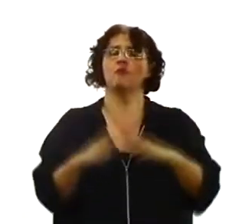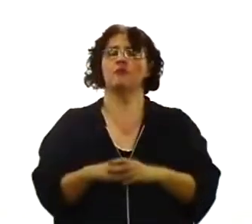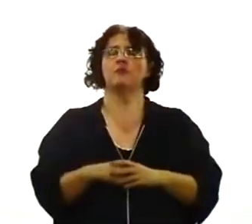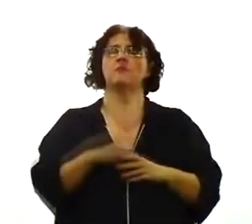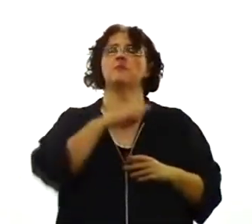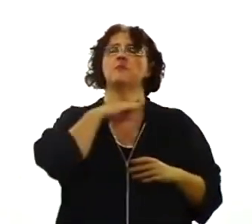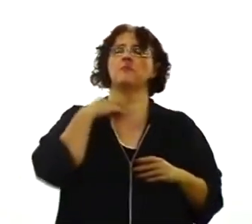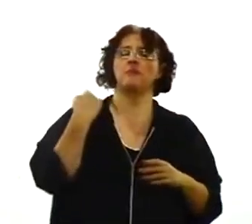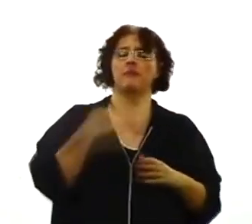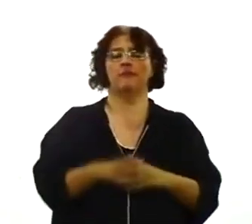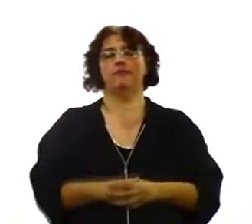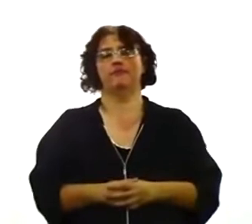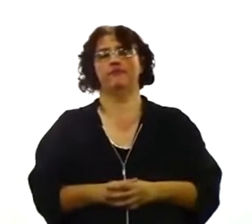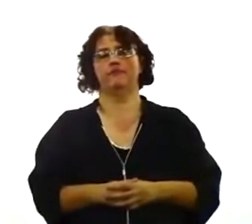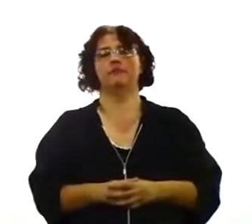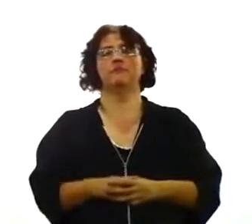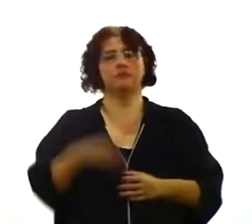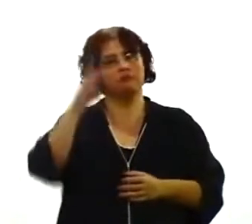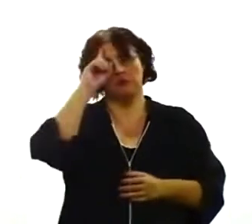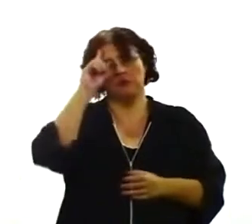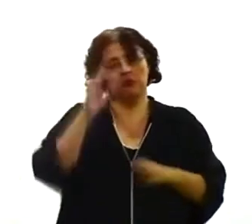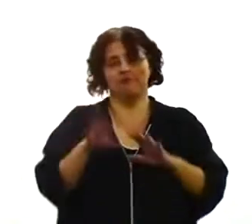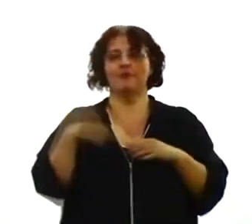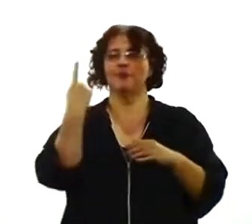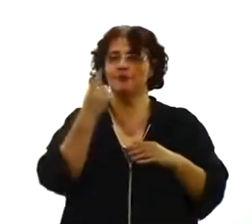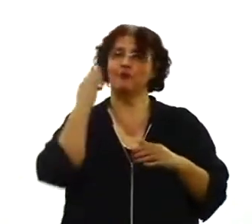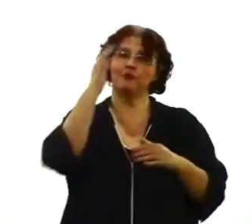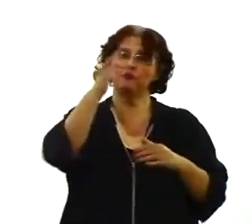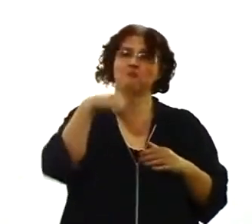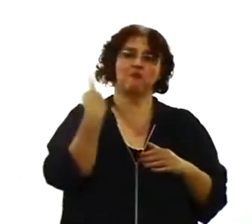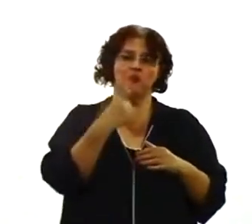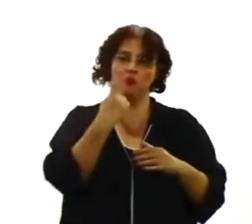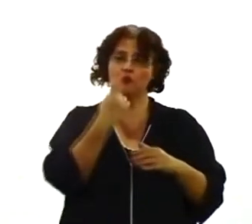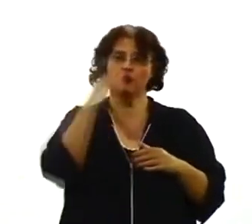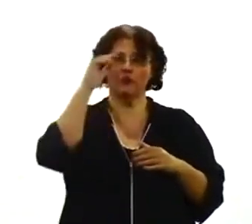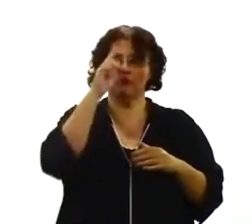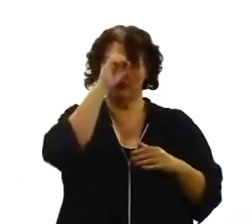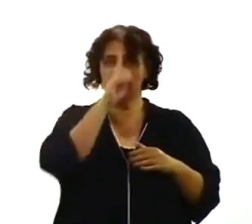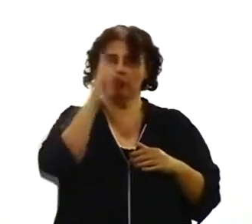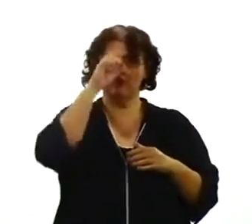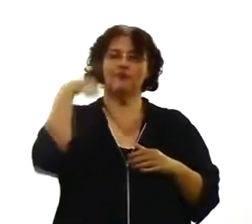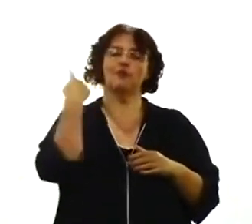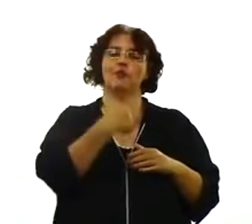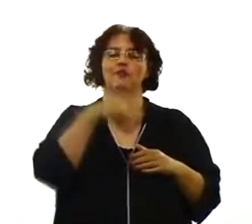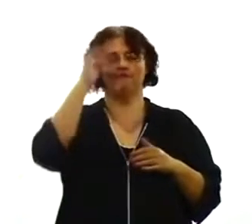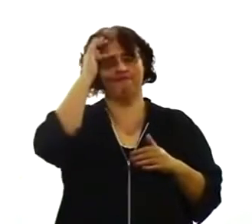morrendo em determinado dia. Só que tem um detalhe. Houve uma ruptura nessa história. Houve uma ruptura nessa